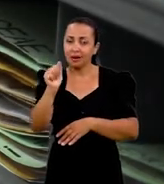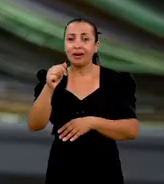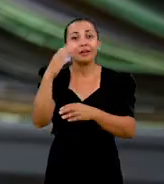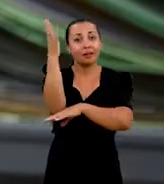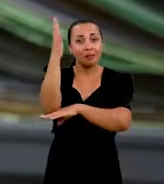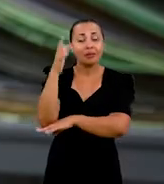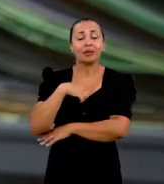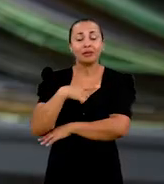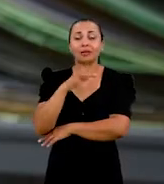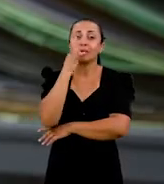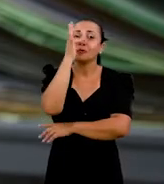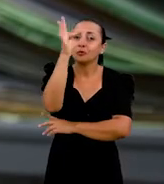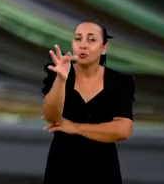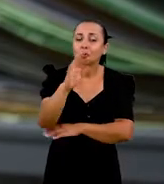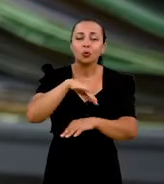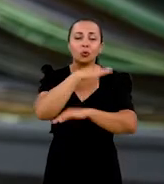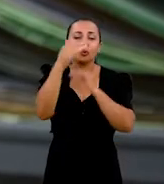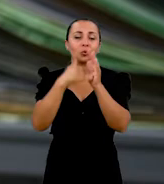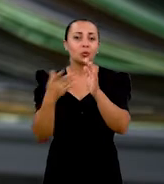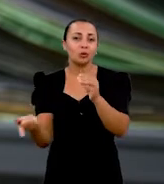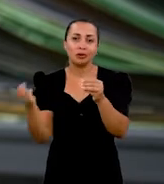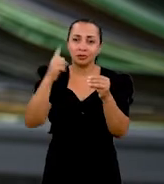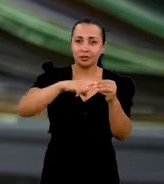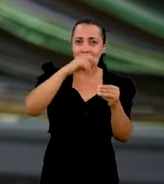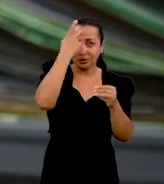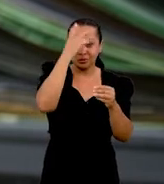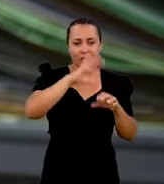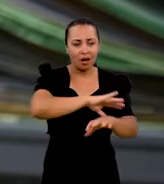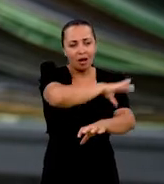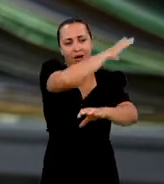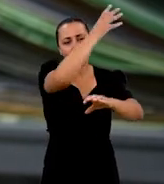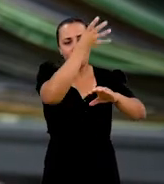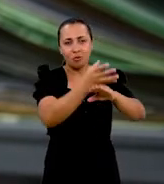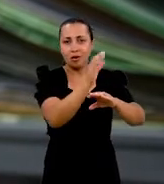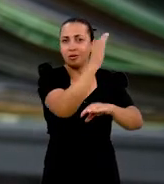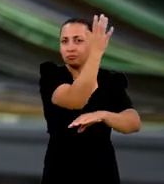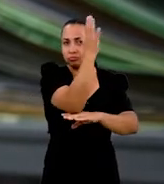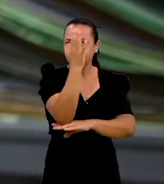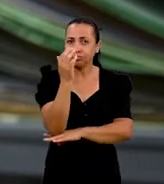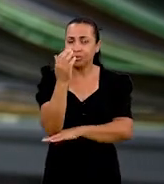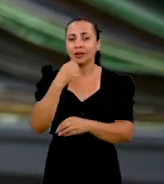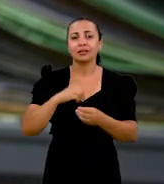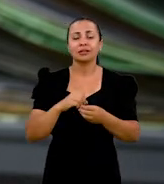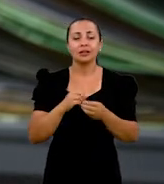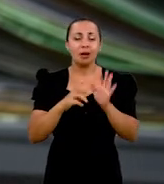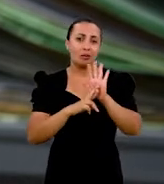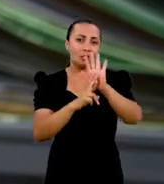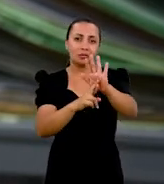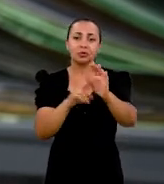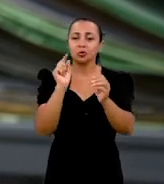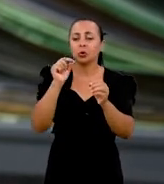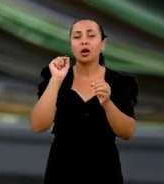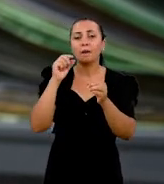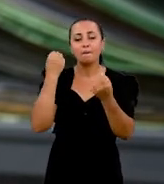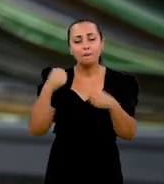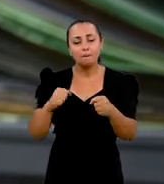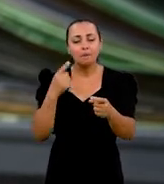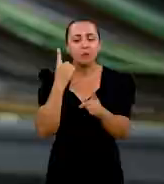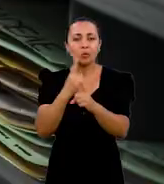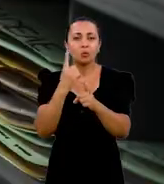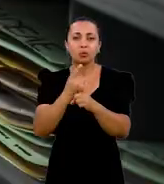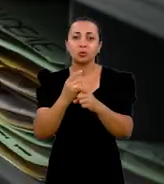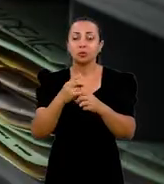flores. Tudo que a gente traz aqui para o herbário é uma representação do que a gente pode encontrar na